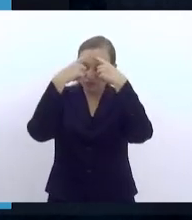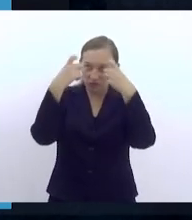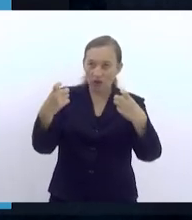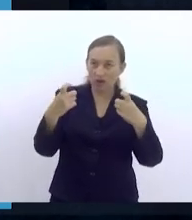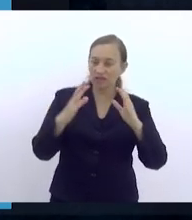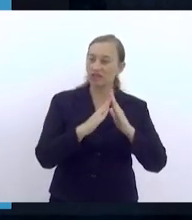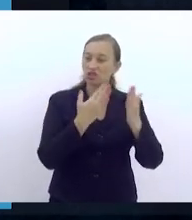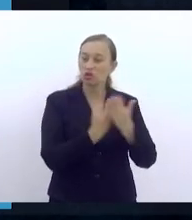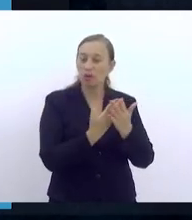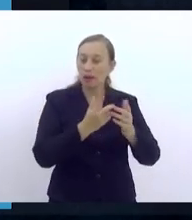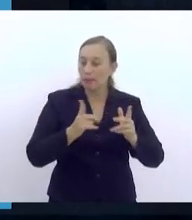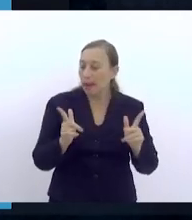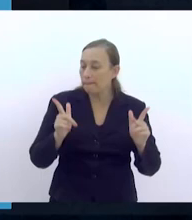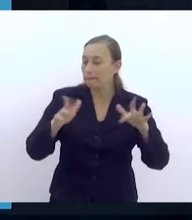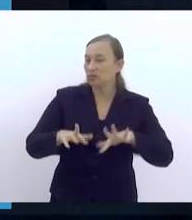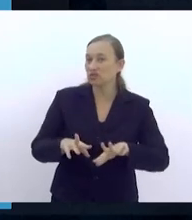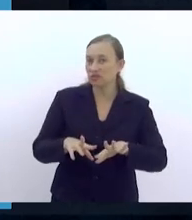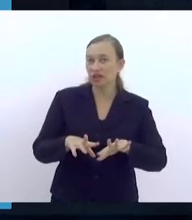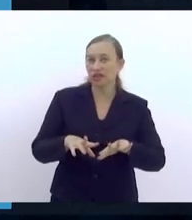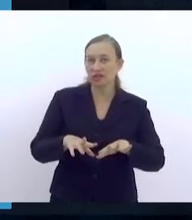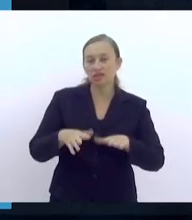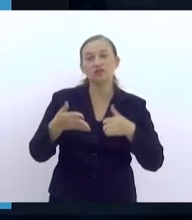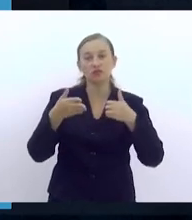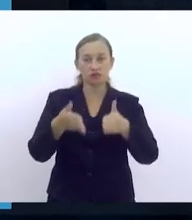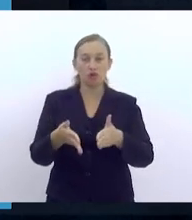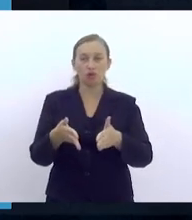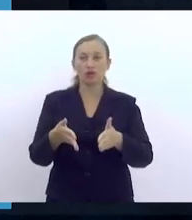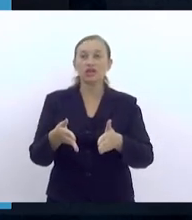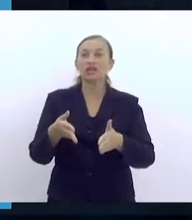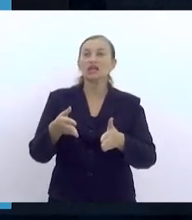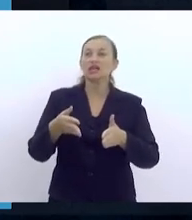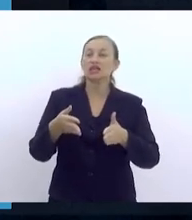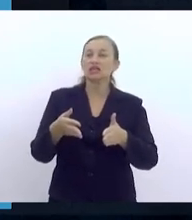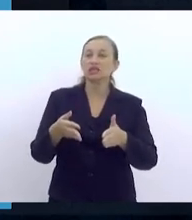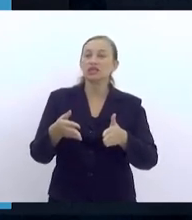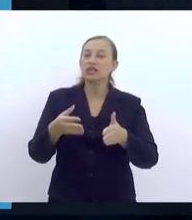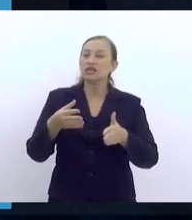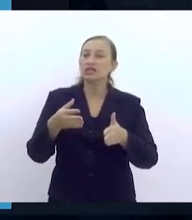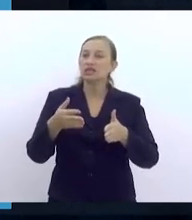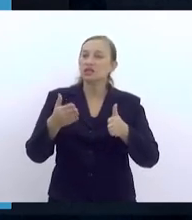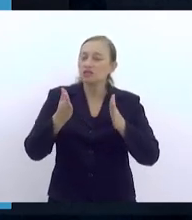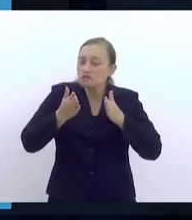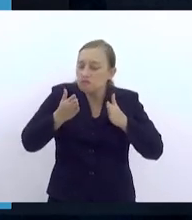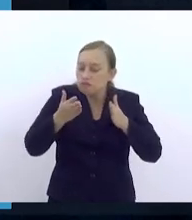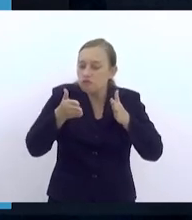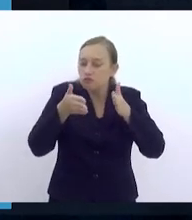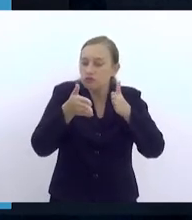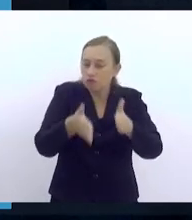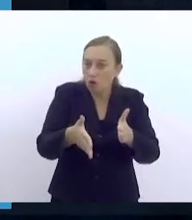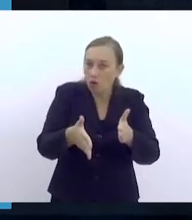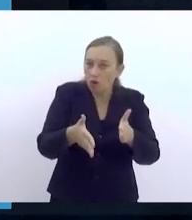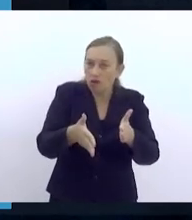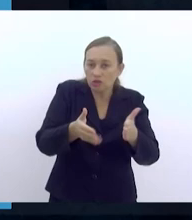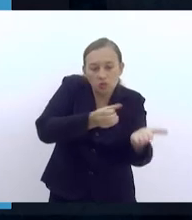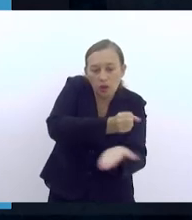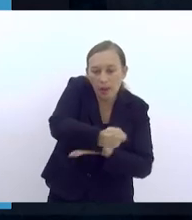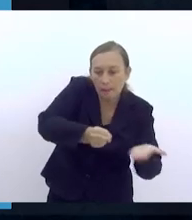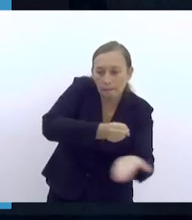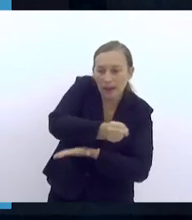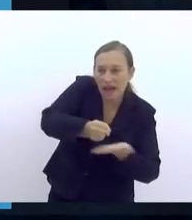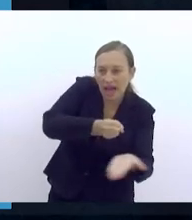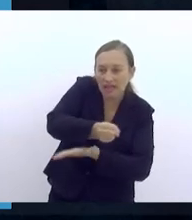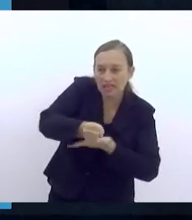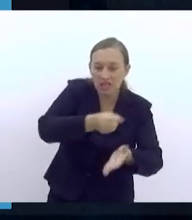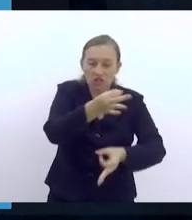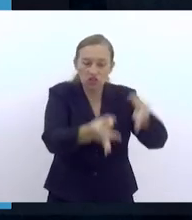mudar relações. Se ele se foca, se ele se ancora num pilar de equidade e